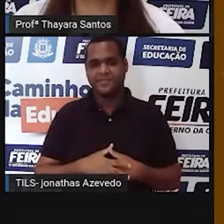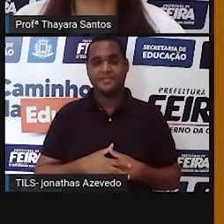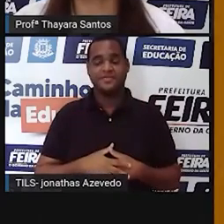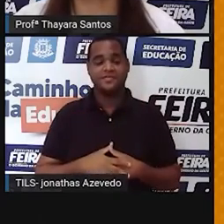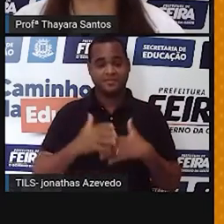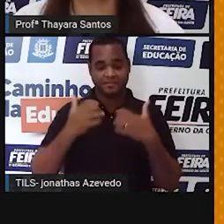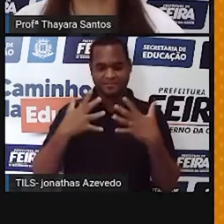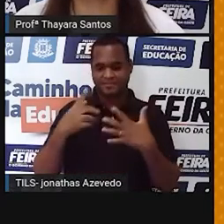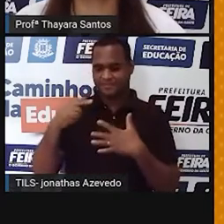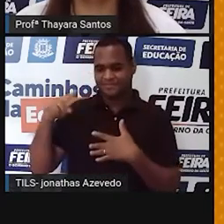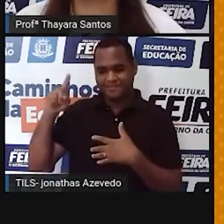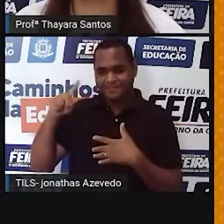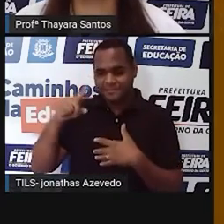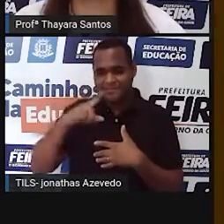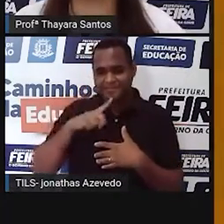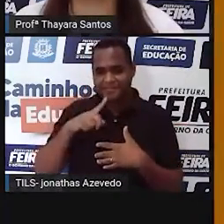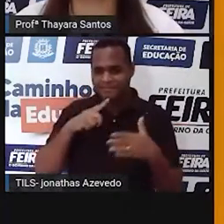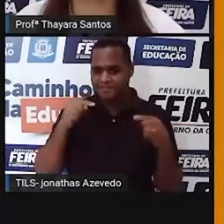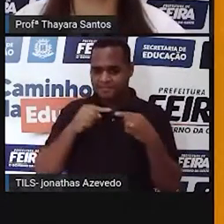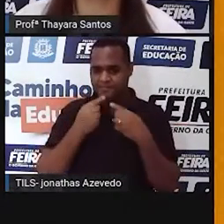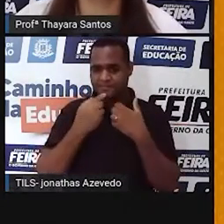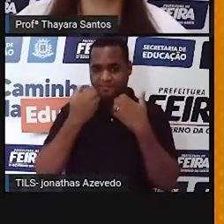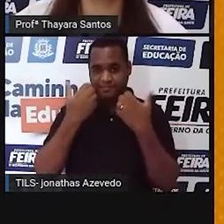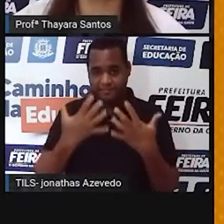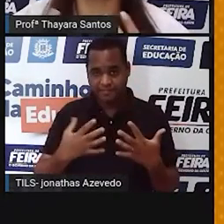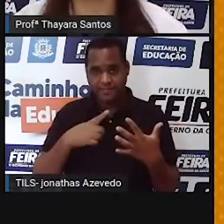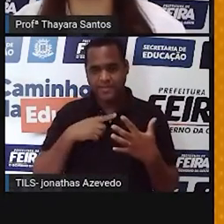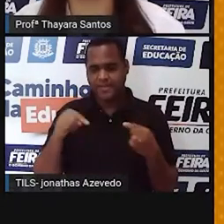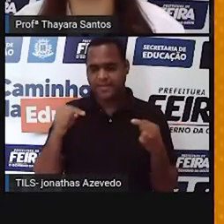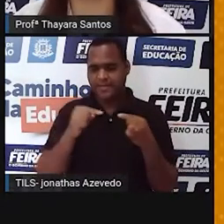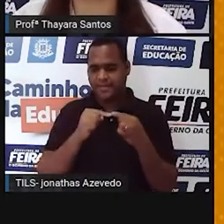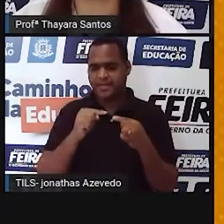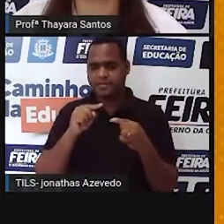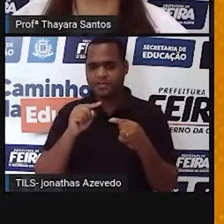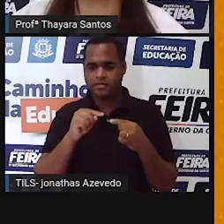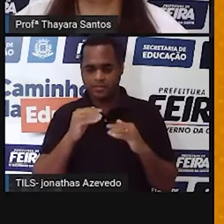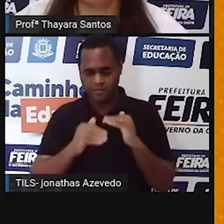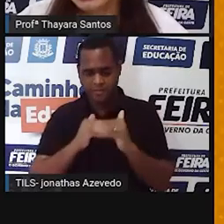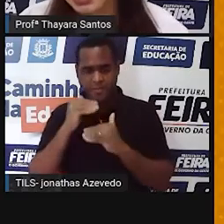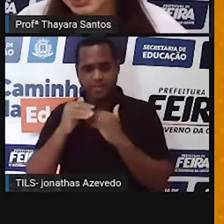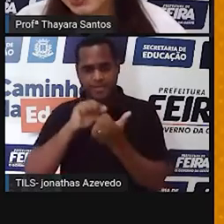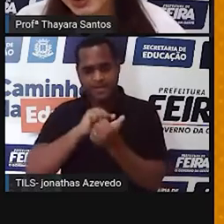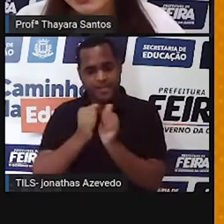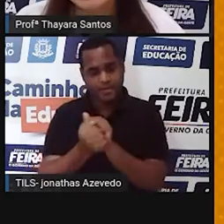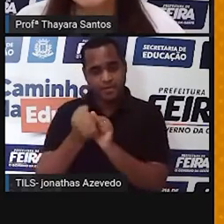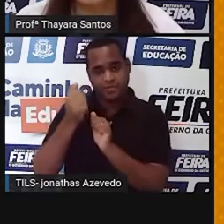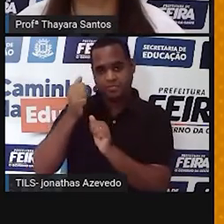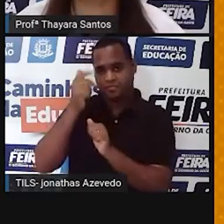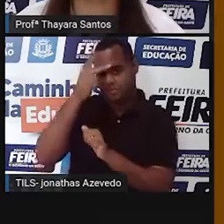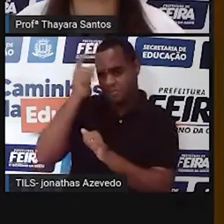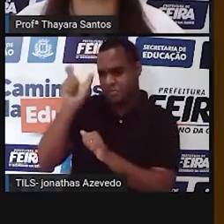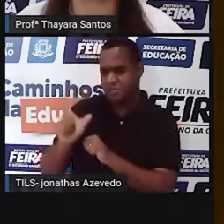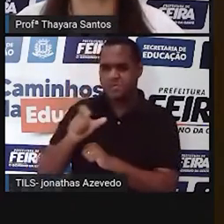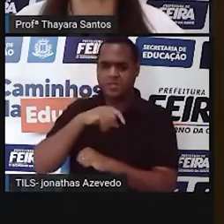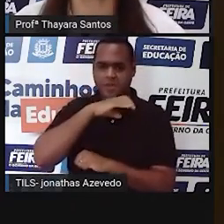Semana passada, a gente falou sobre os mecanismos de reprodução, evolução e adaptação dos seres vivos.